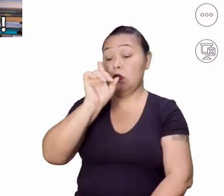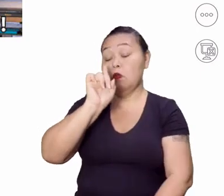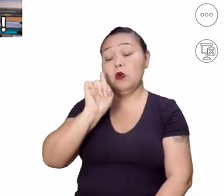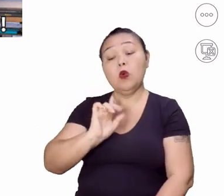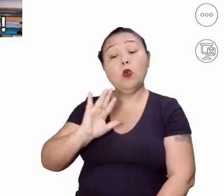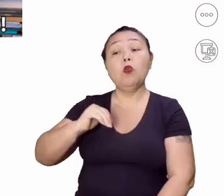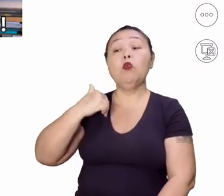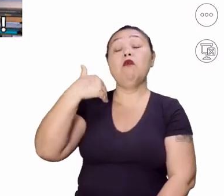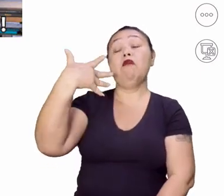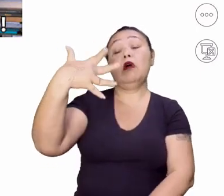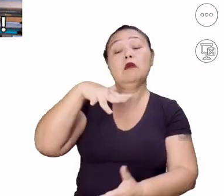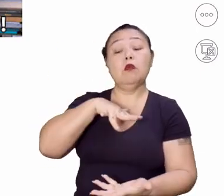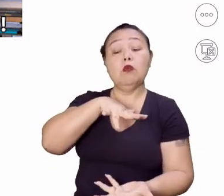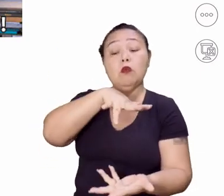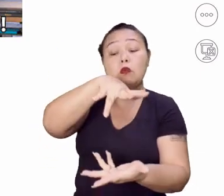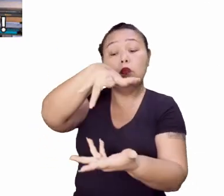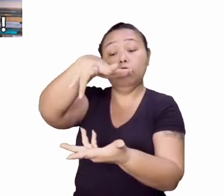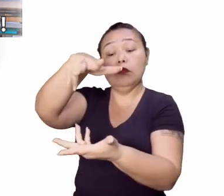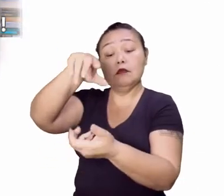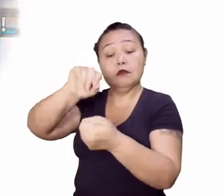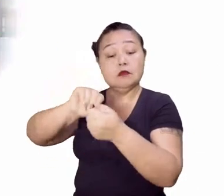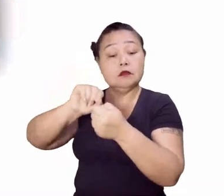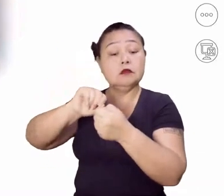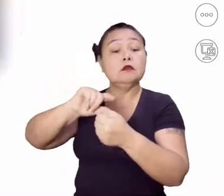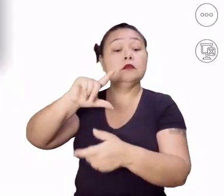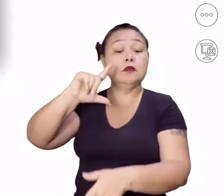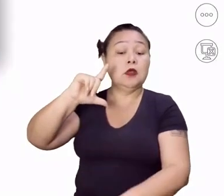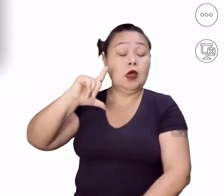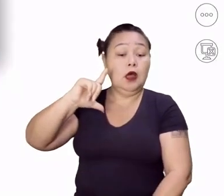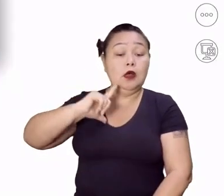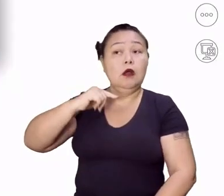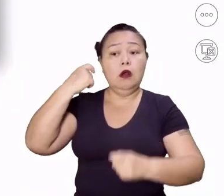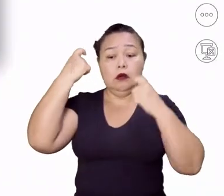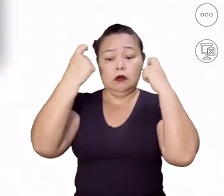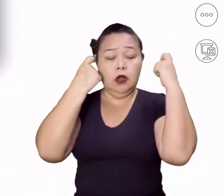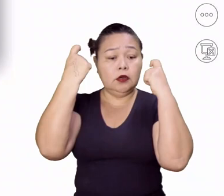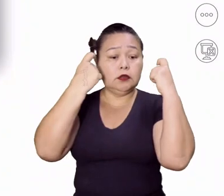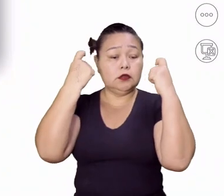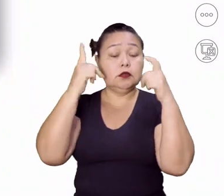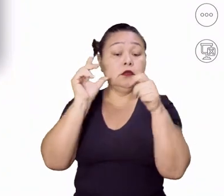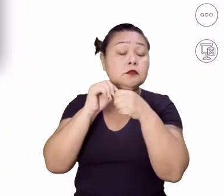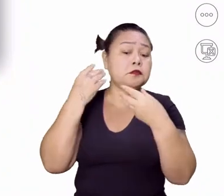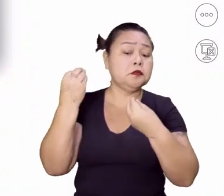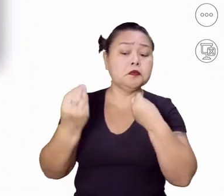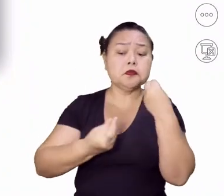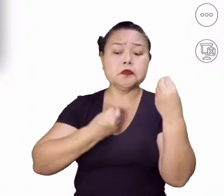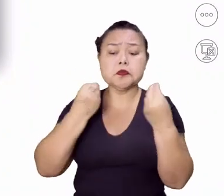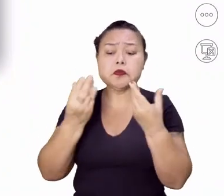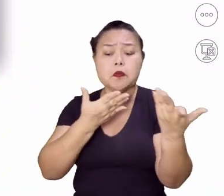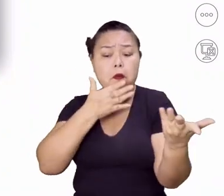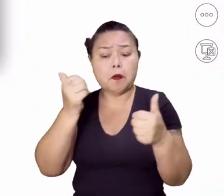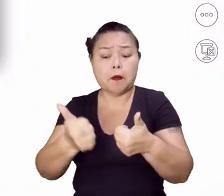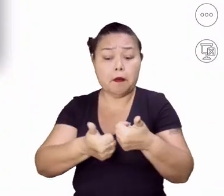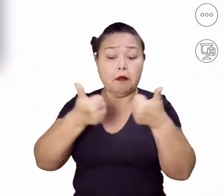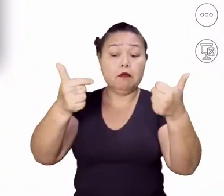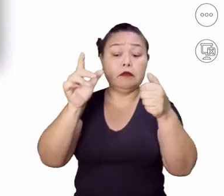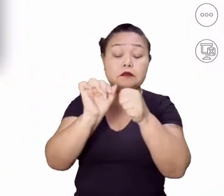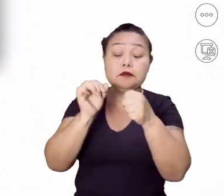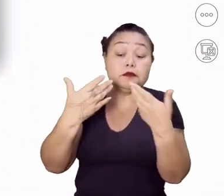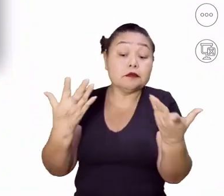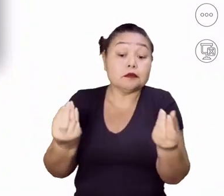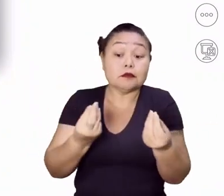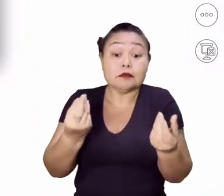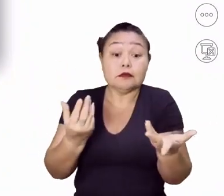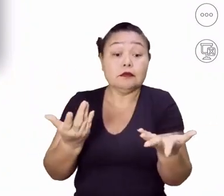que isso acontece, tá? Isso tem levado a várias preocupações de como melhorar essa situação,